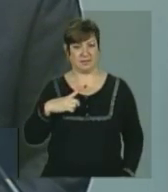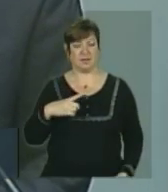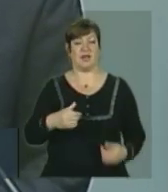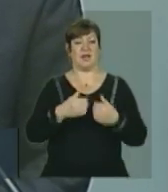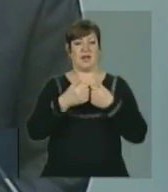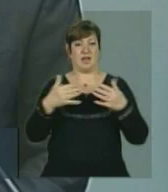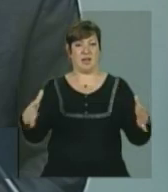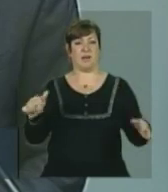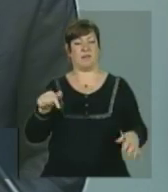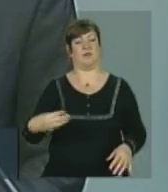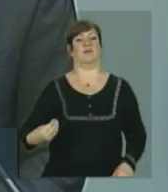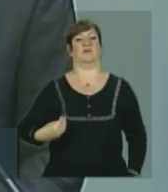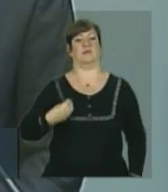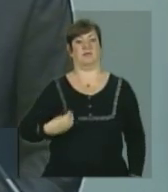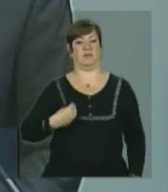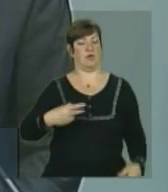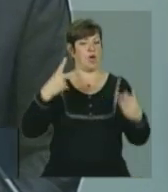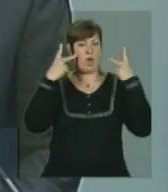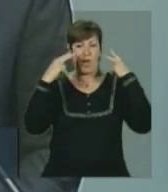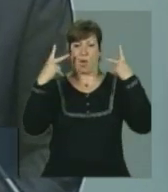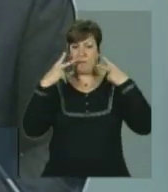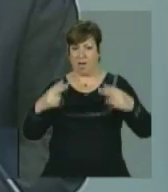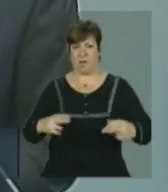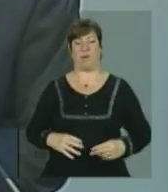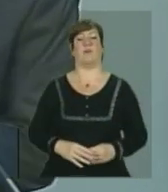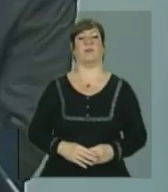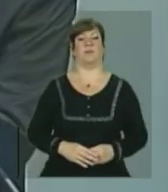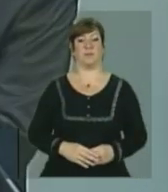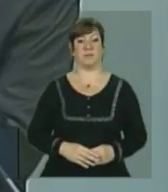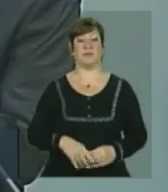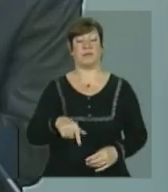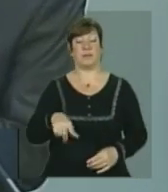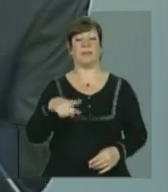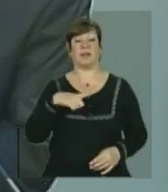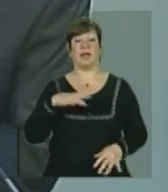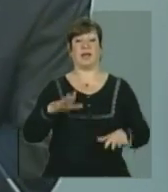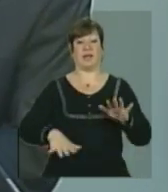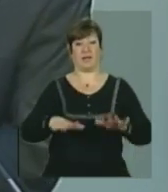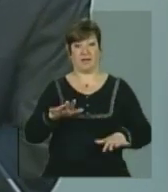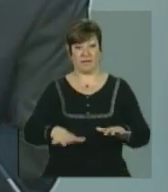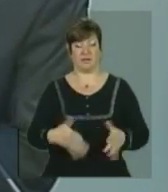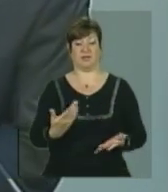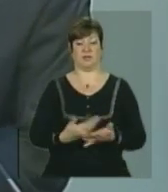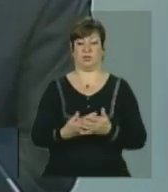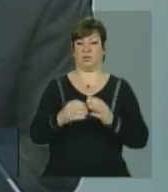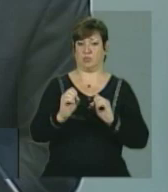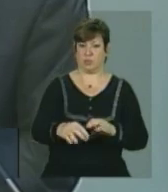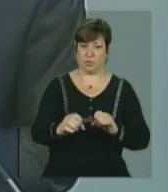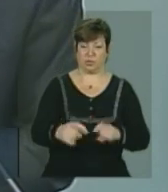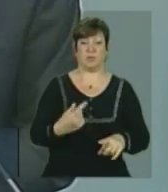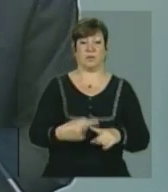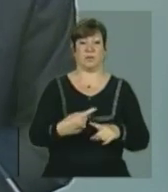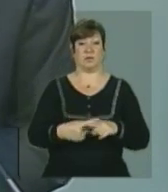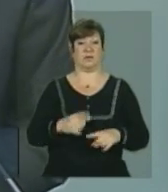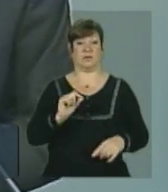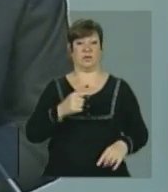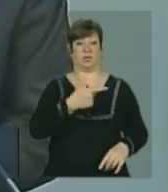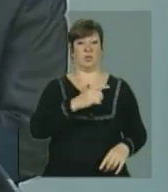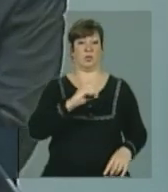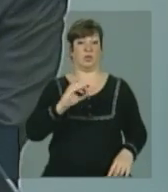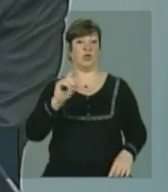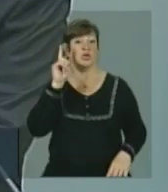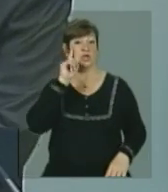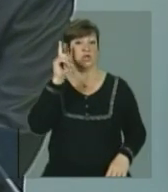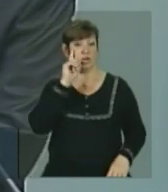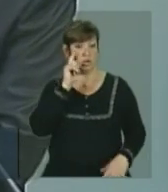esse equipamento vai funcionar normalmente. ele, às vezes, tem um caráter mais educacional, que são os 200 dias